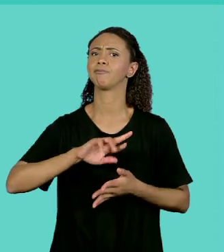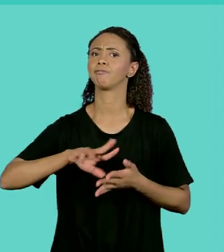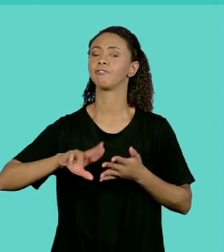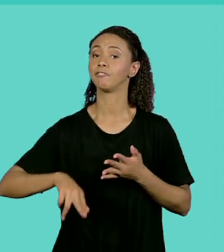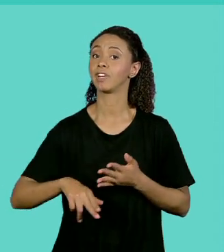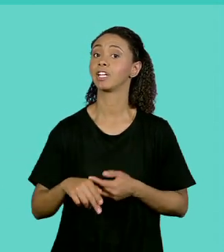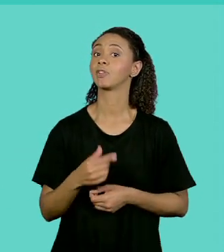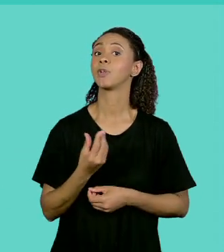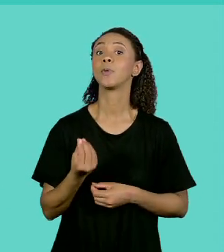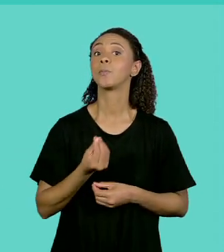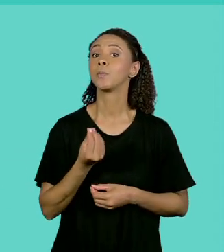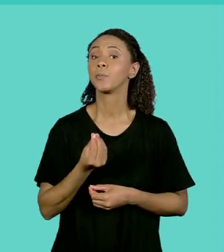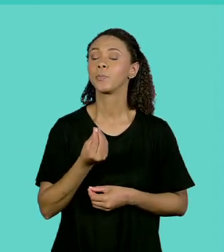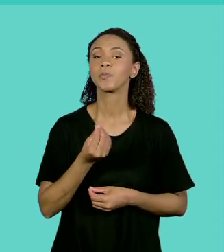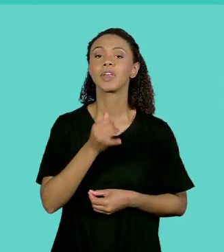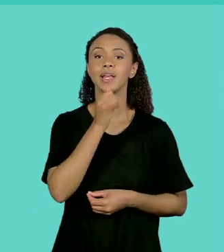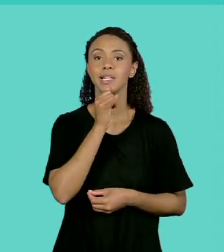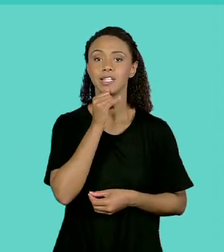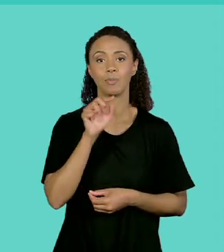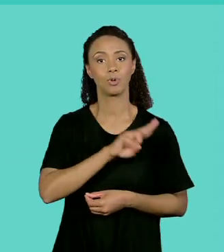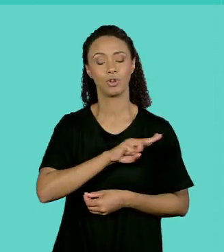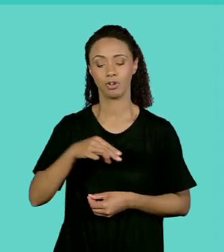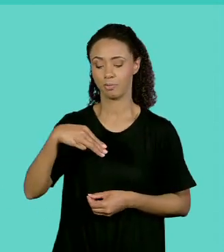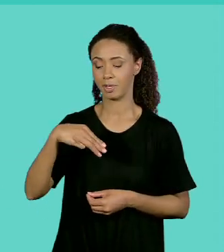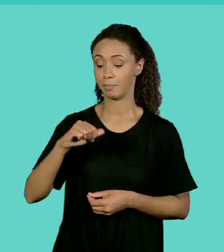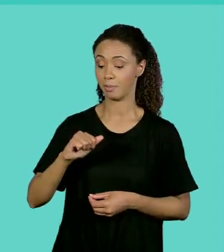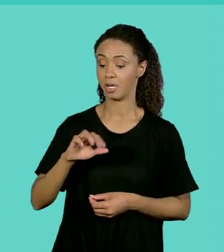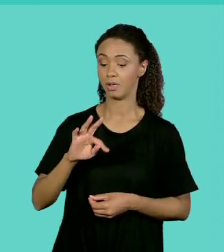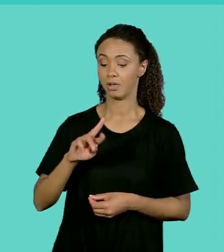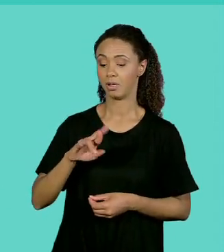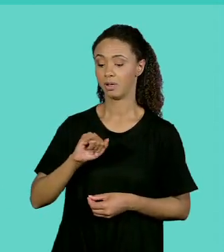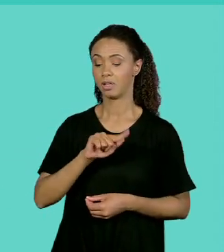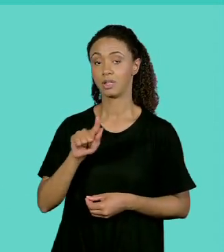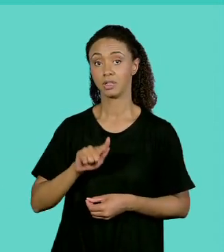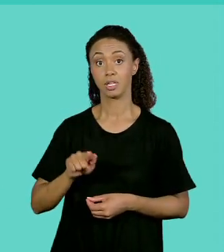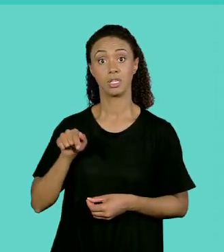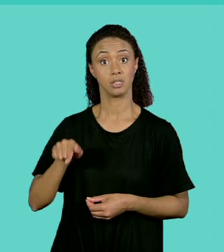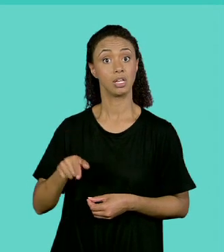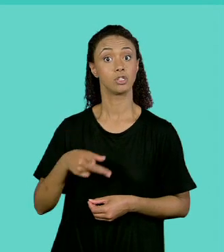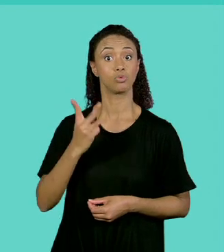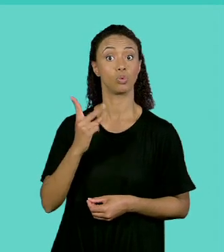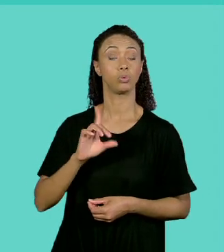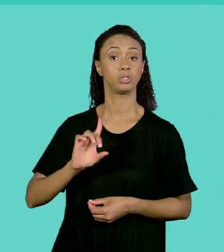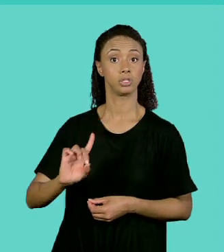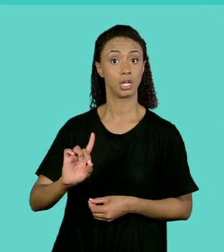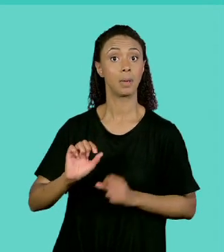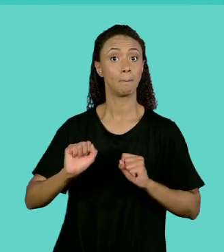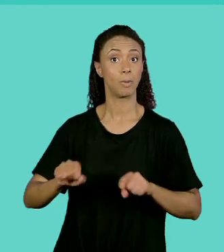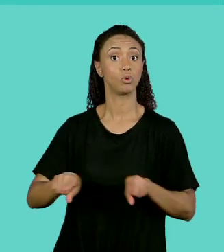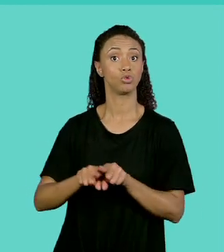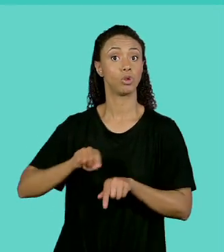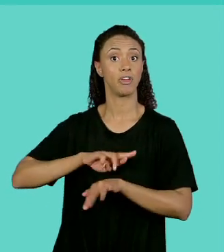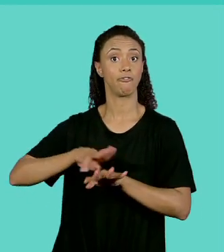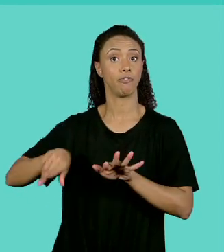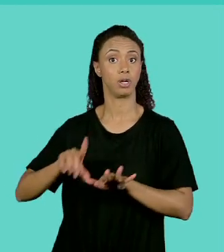que são chamados também de matriz. Estes são bidimensionais ou até mesmo multidimensionais.